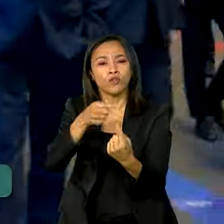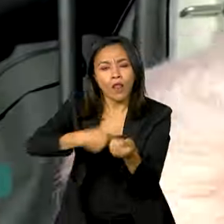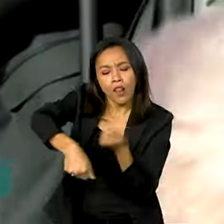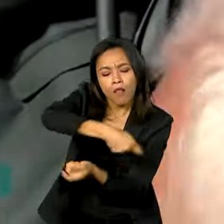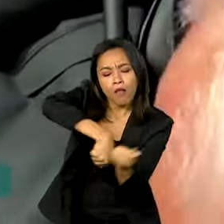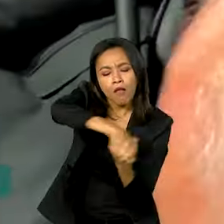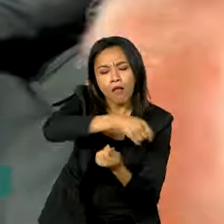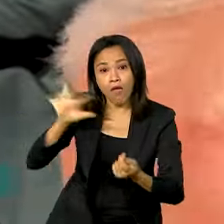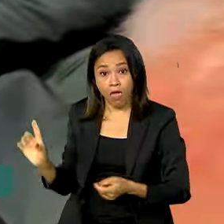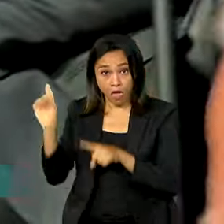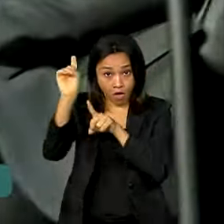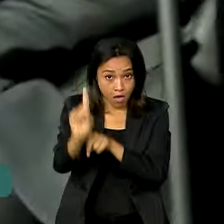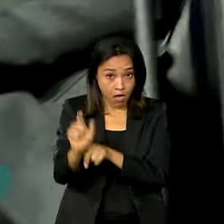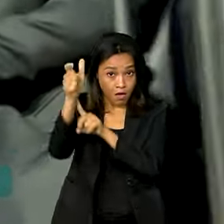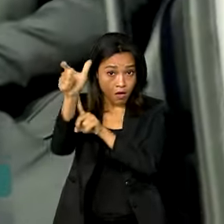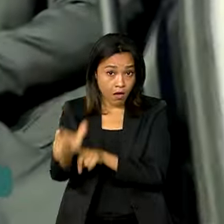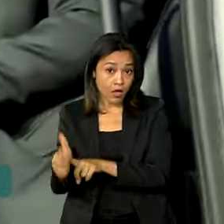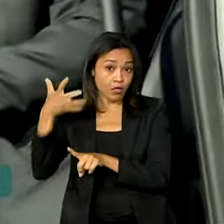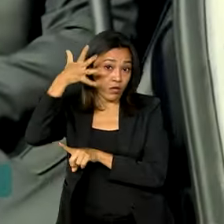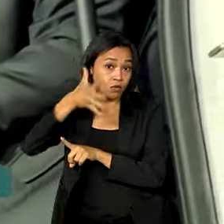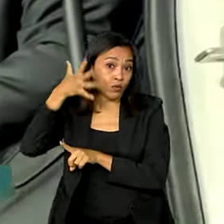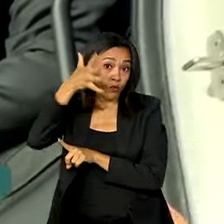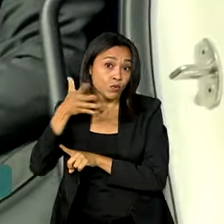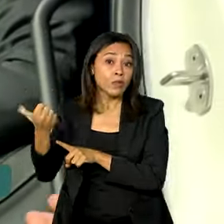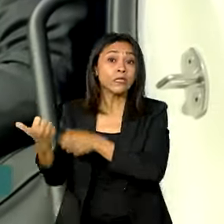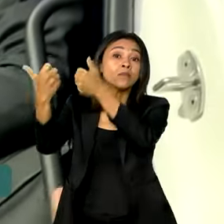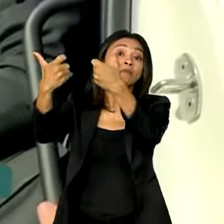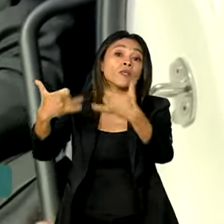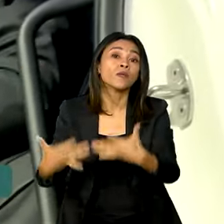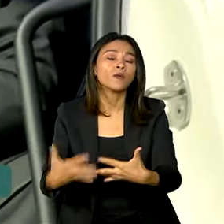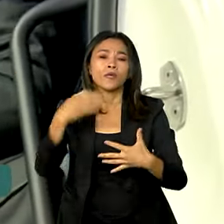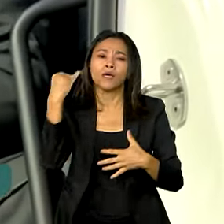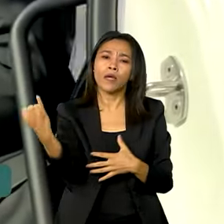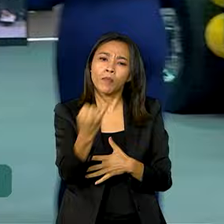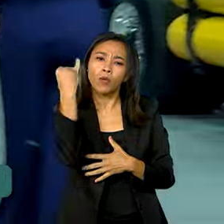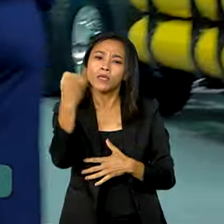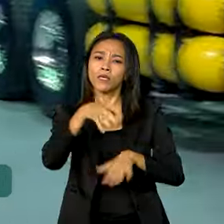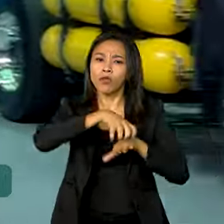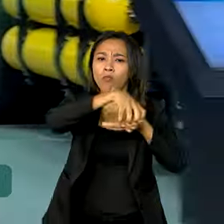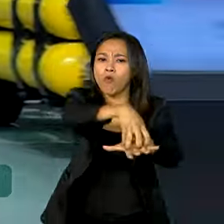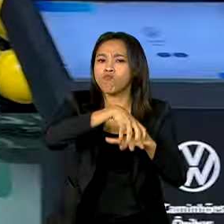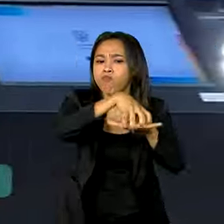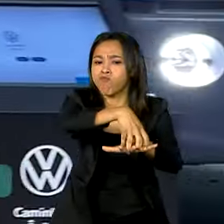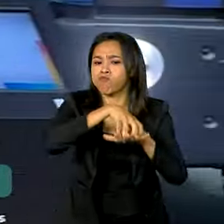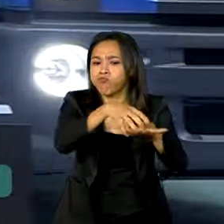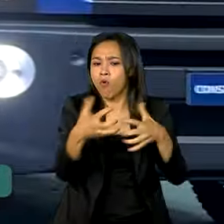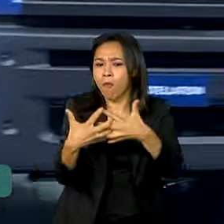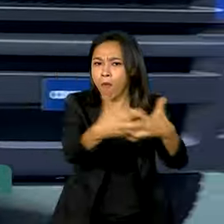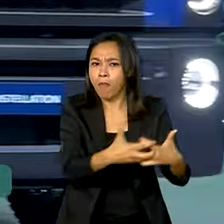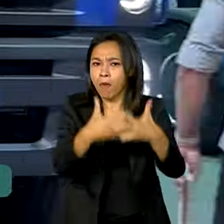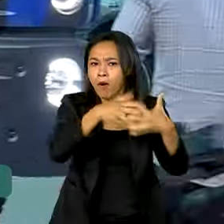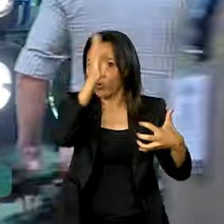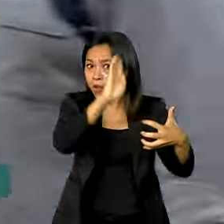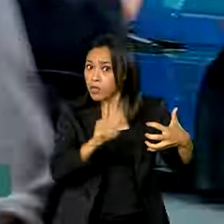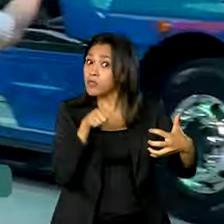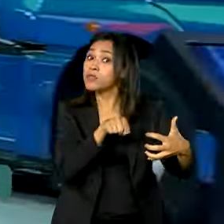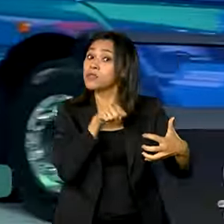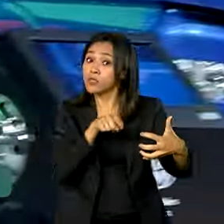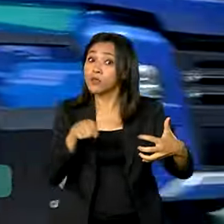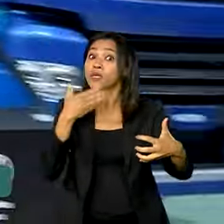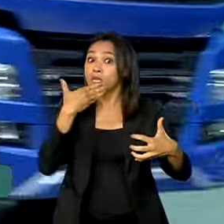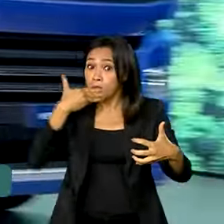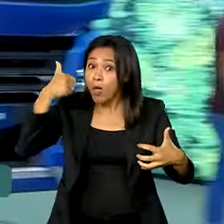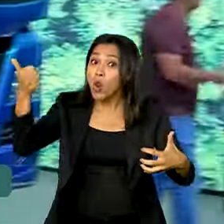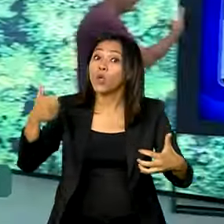discursar na abertura do evento, Geraldo Alckmin falou da importância do transporte de cargas para o país e destacou as melhorias no